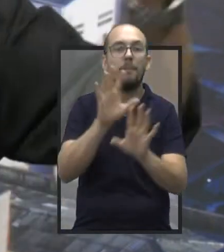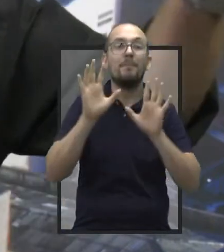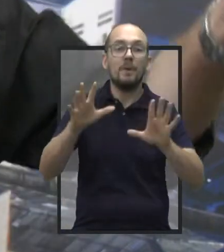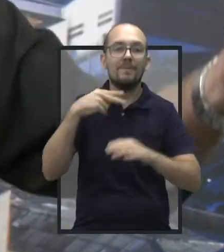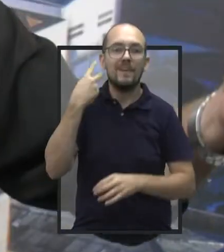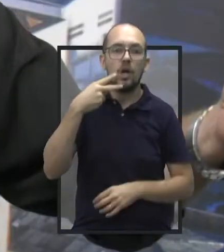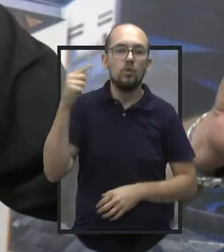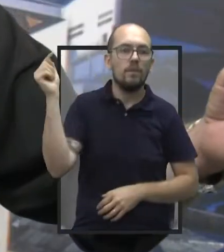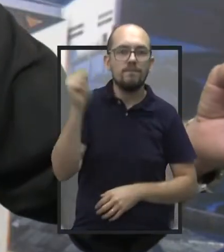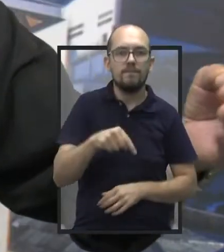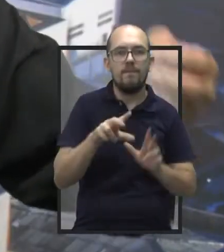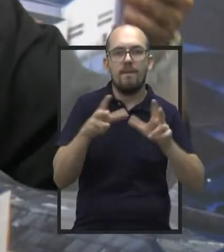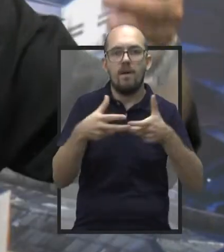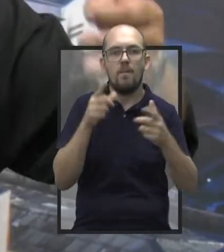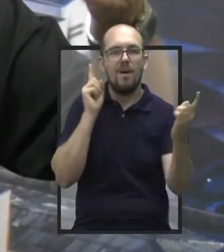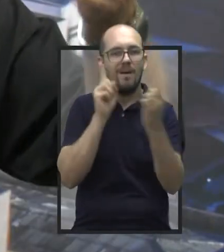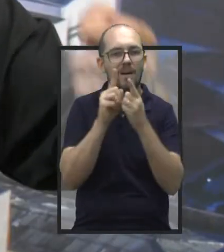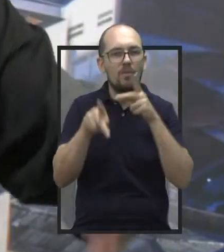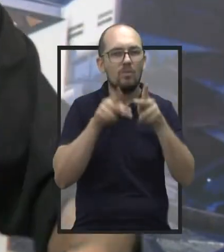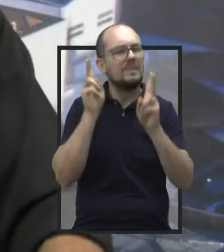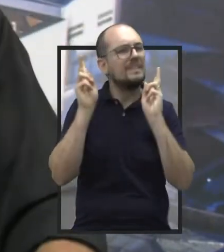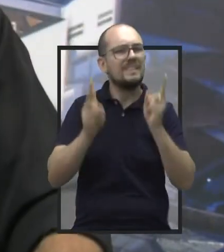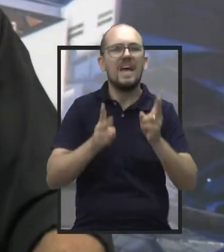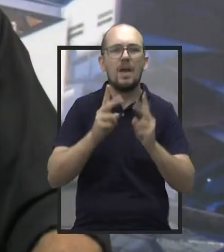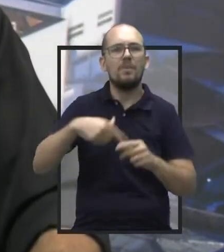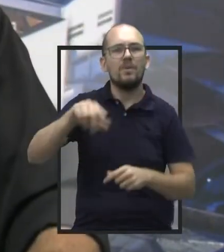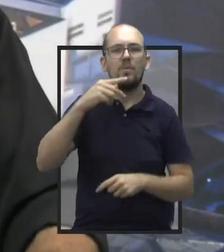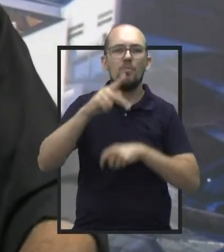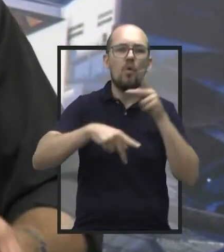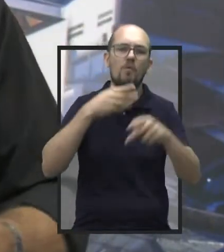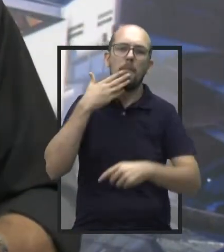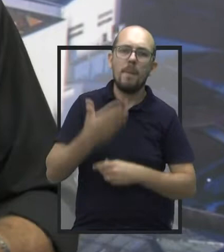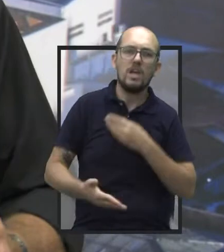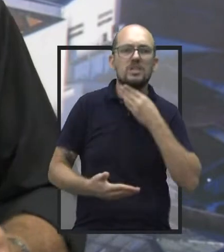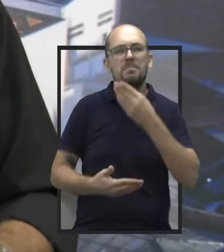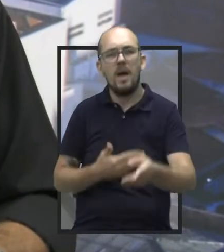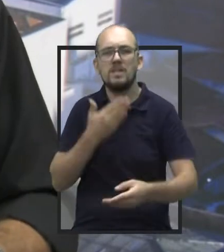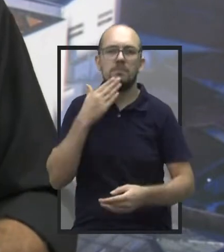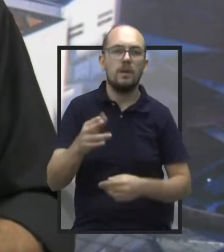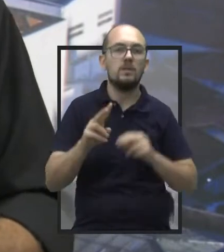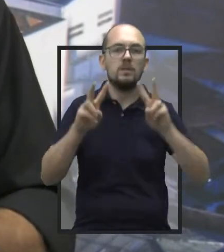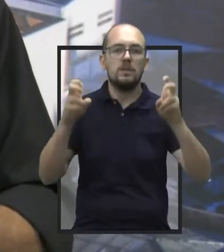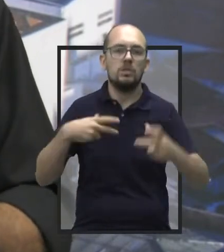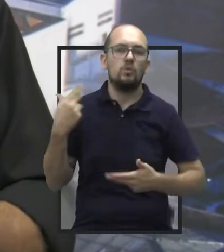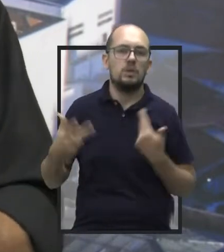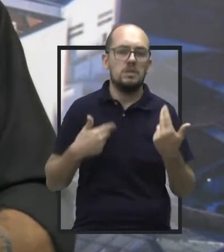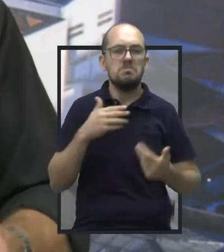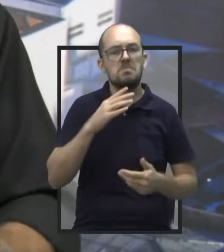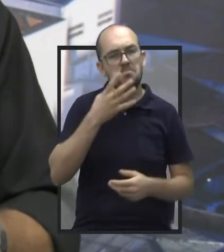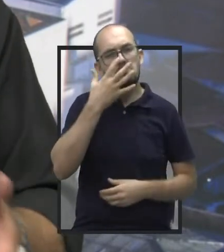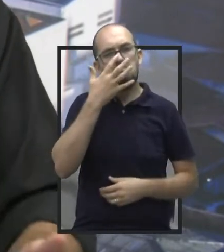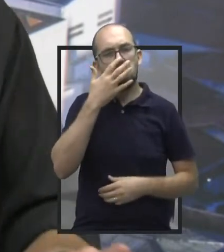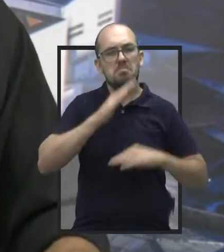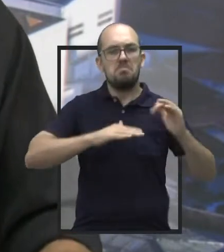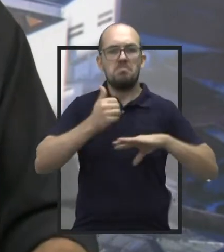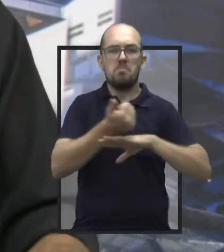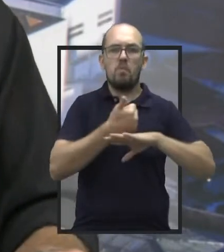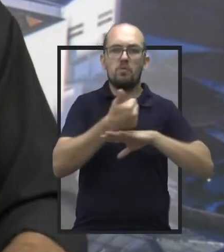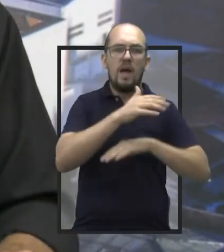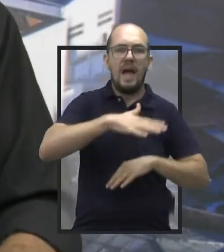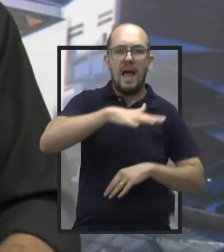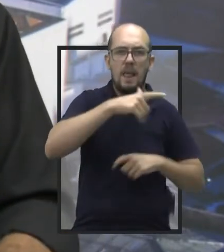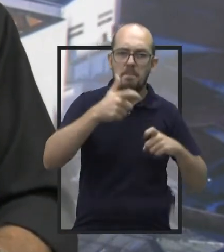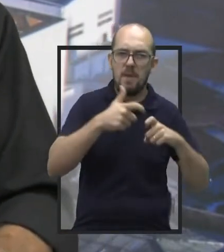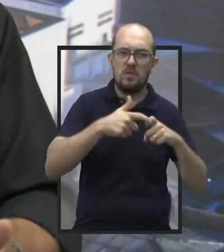Câmara, que vêm atender a população, eles recebem direto o pedido disso, quanto às cirurgias. Eu admiro profissionais da área médica votar contra.